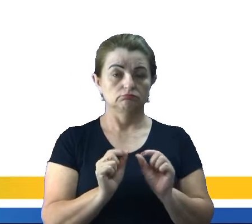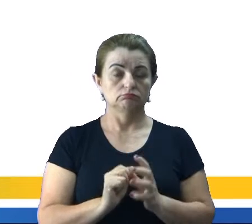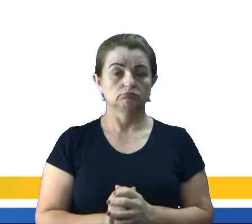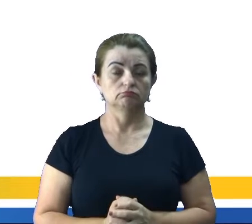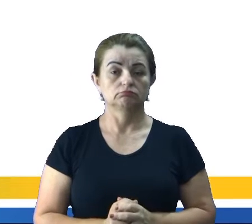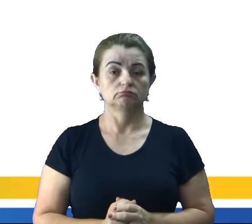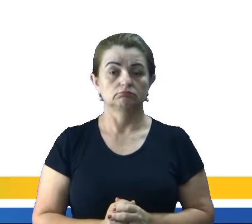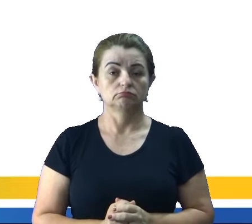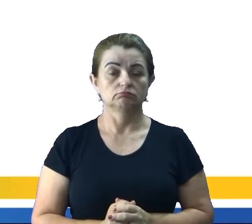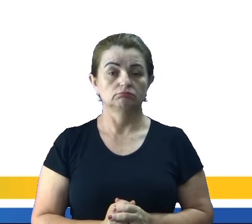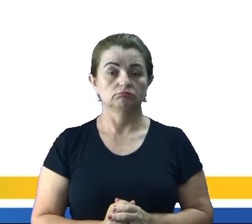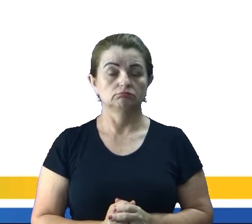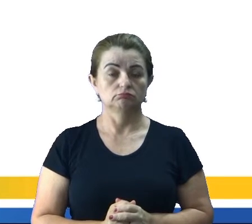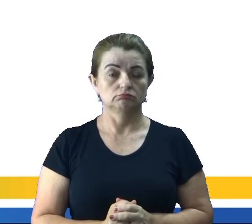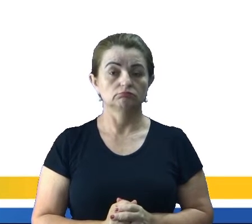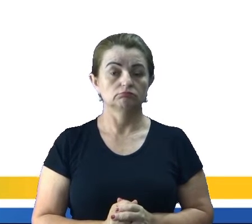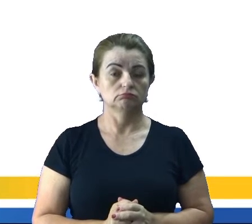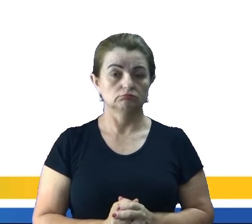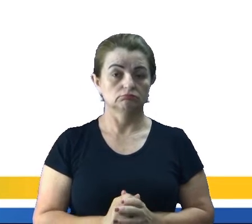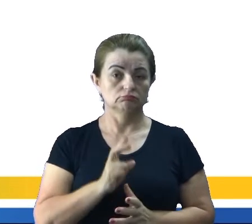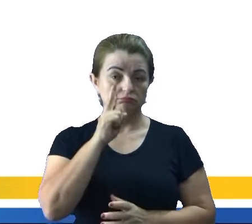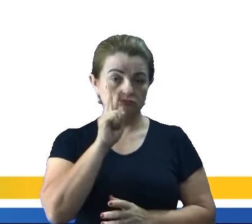predictions, predições